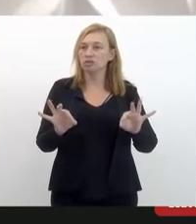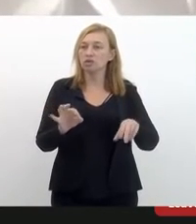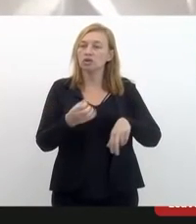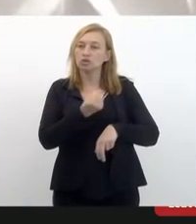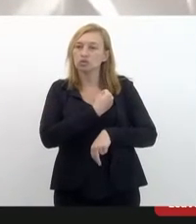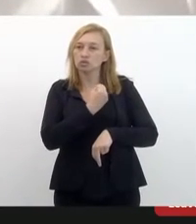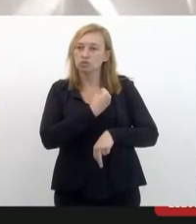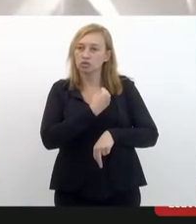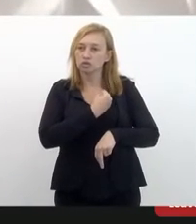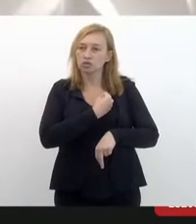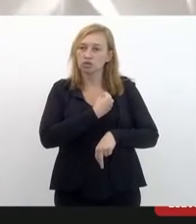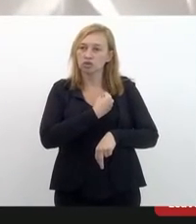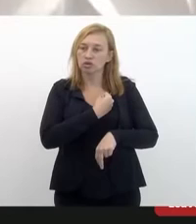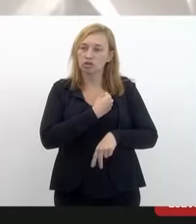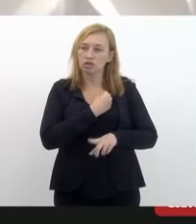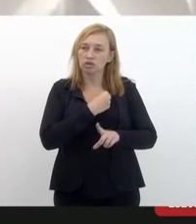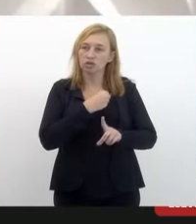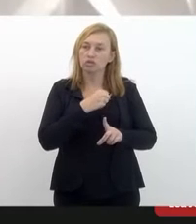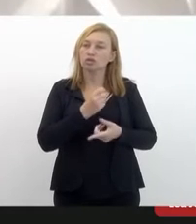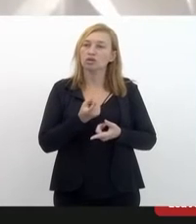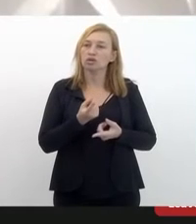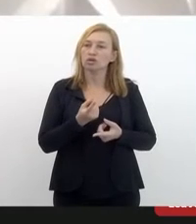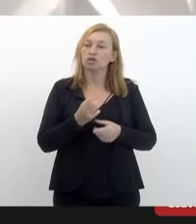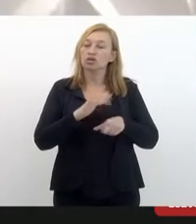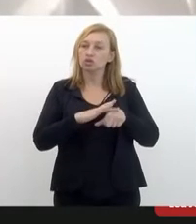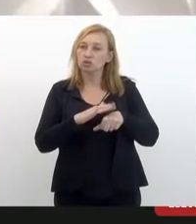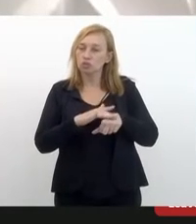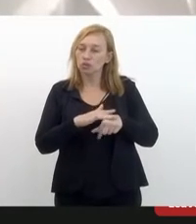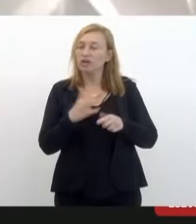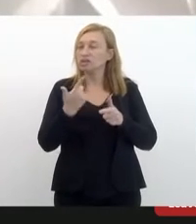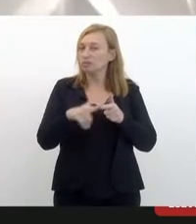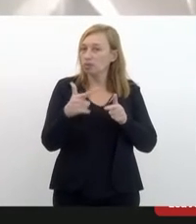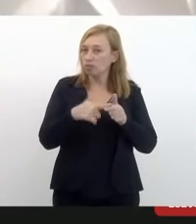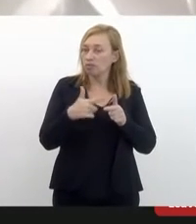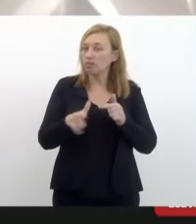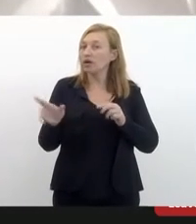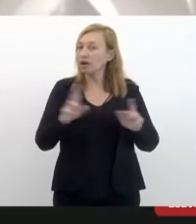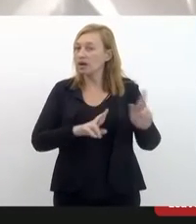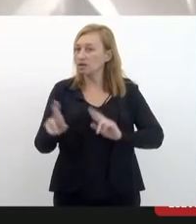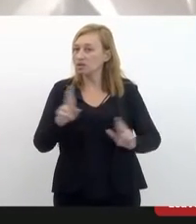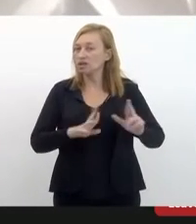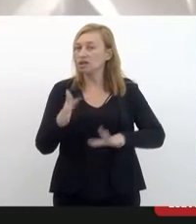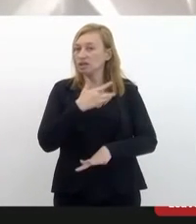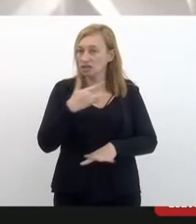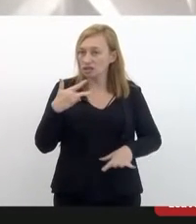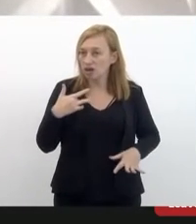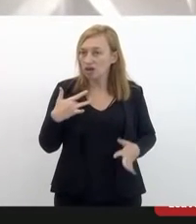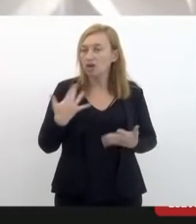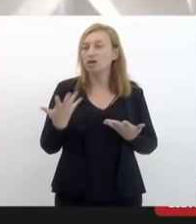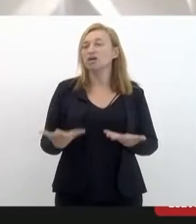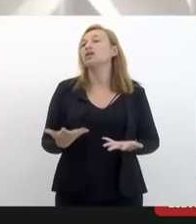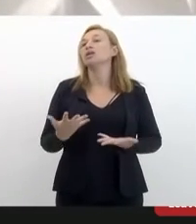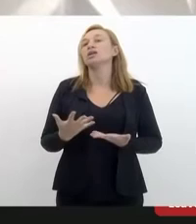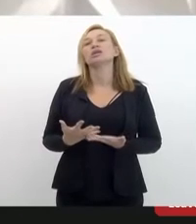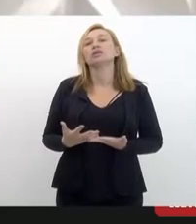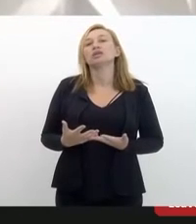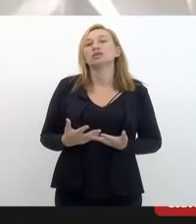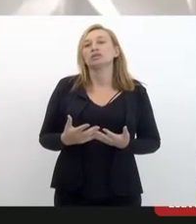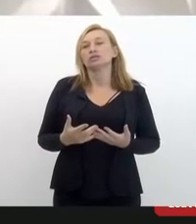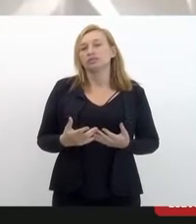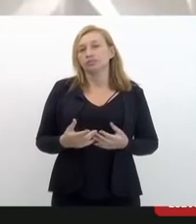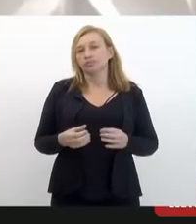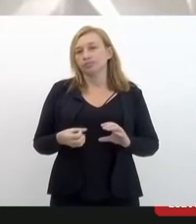da classificação estatística internacional de doenças e problemas relacionados à saúde, CID 10, e da